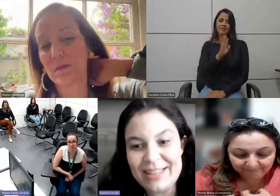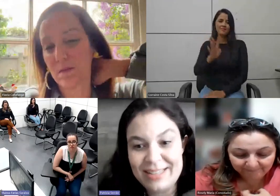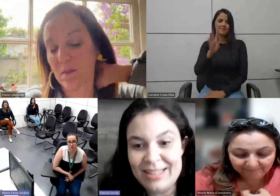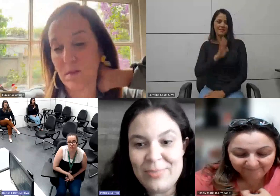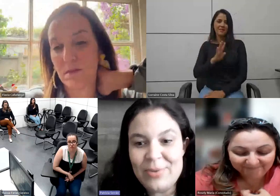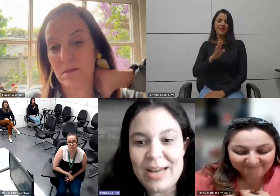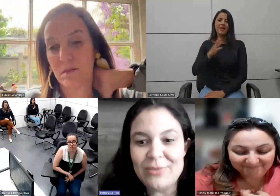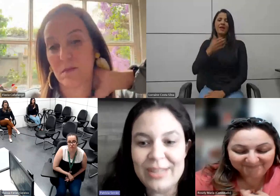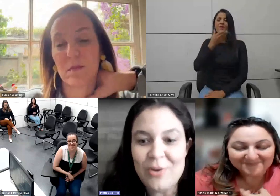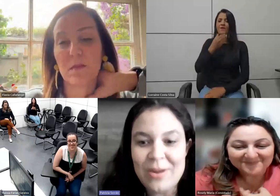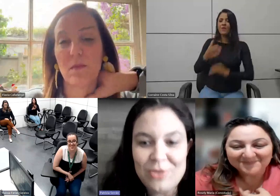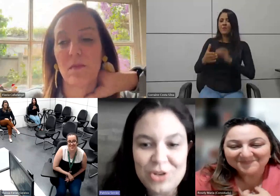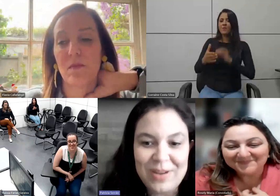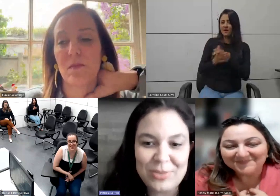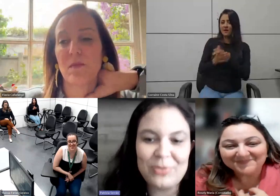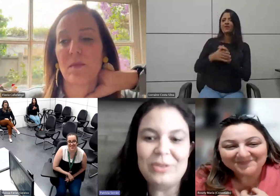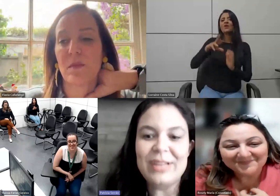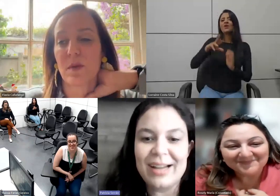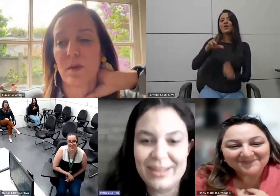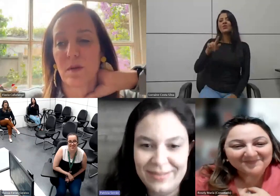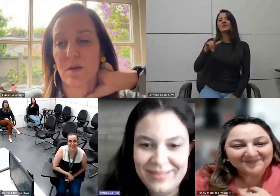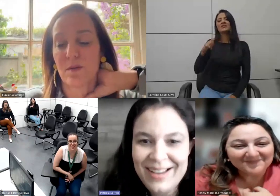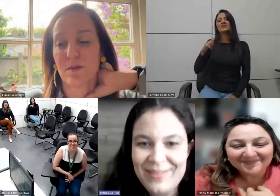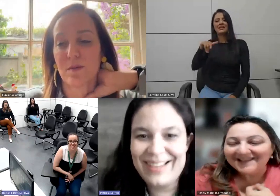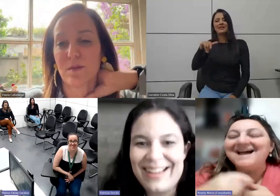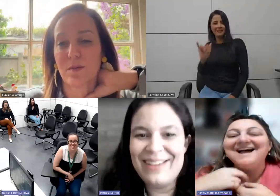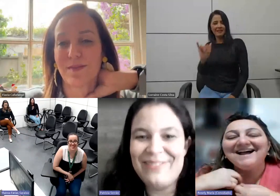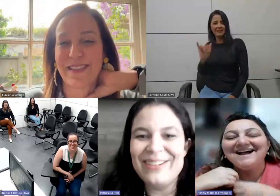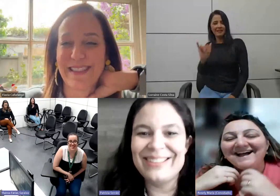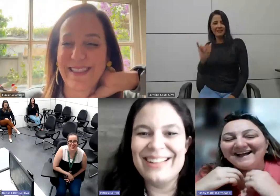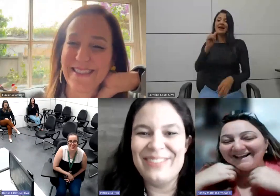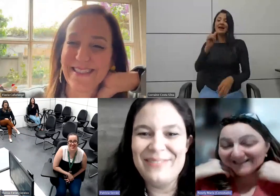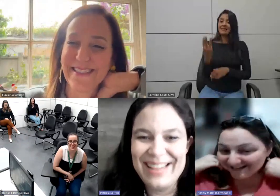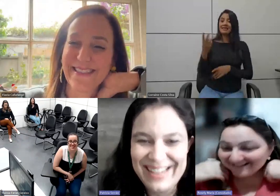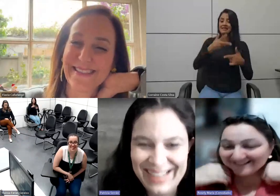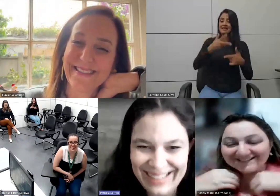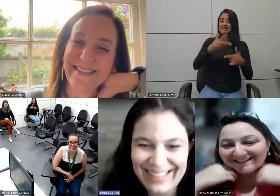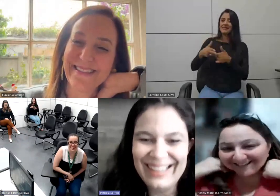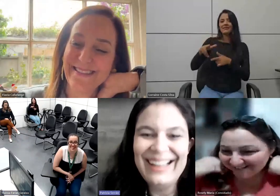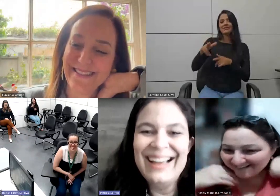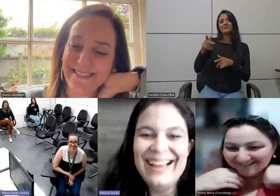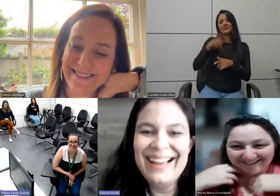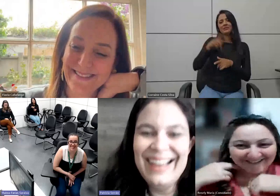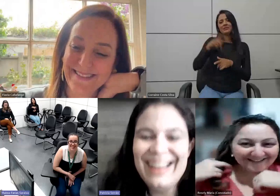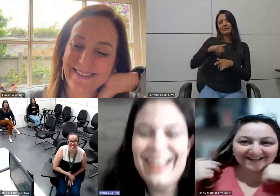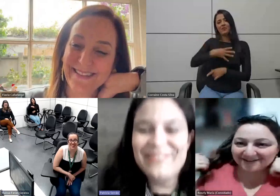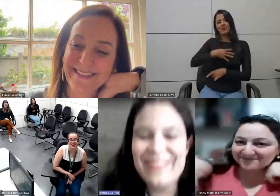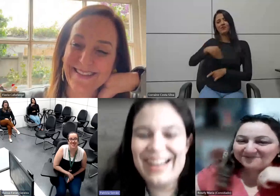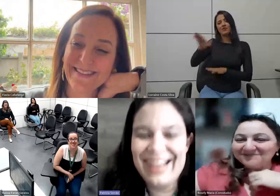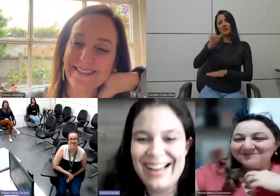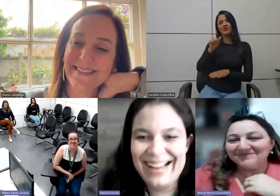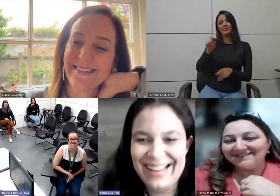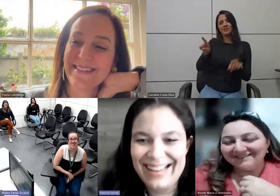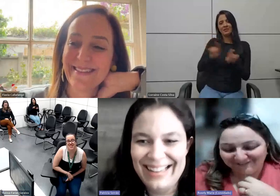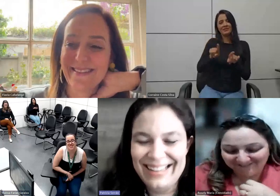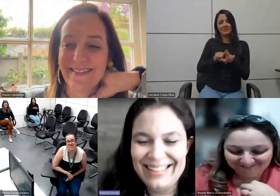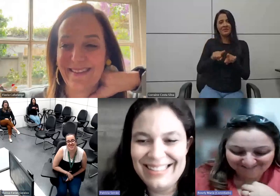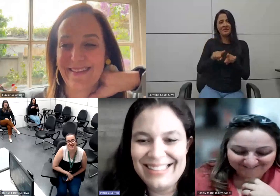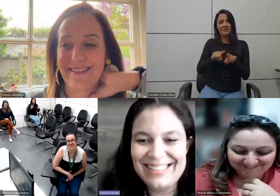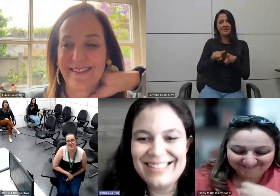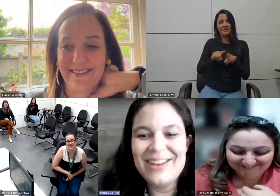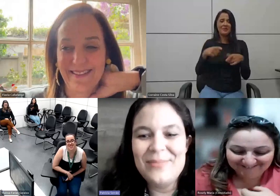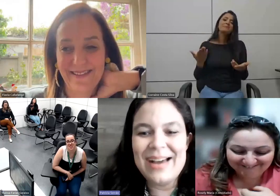o marido da Roseli a terceira temporada eu vou ter que arrumar um espaço para o filho dela porque aqui faltando a família mas